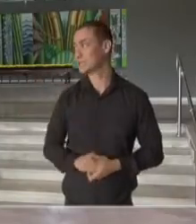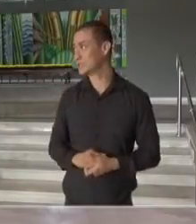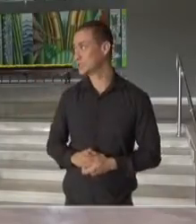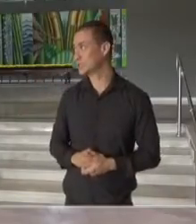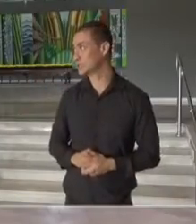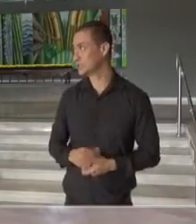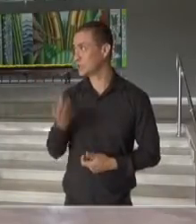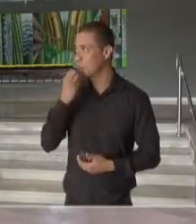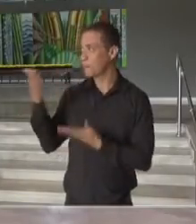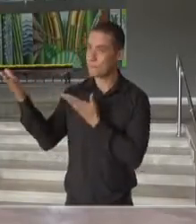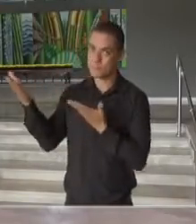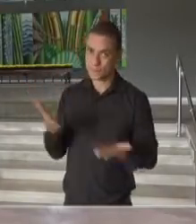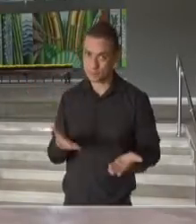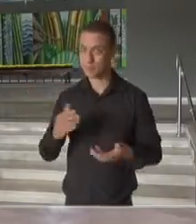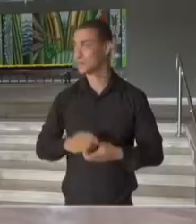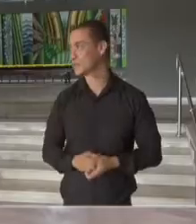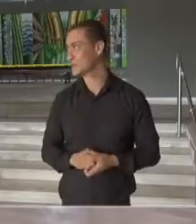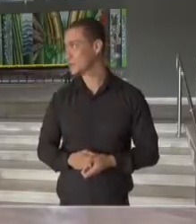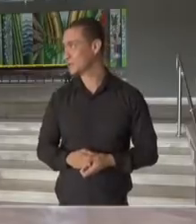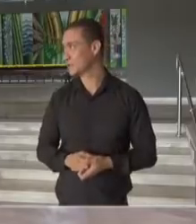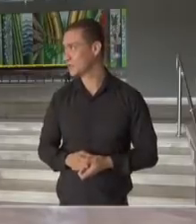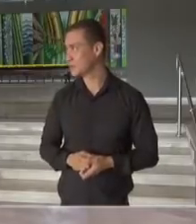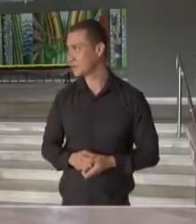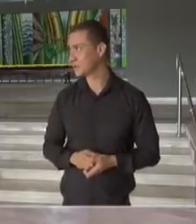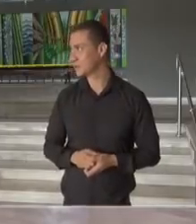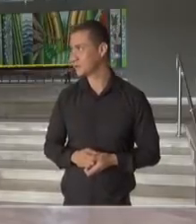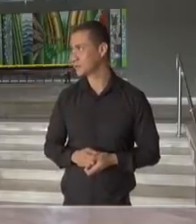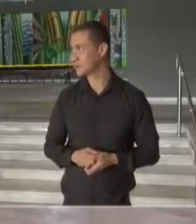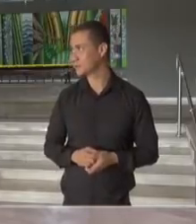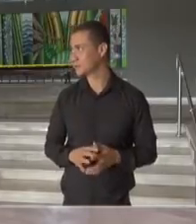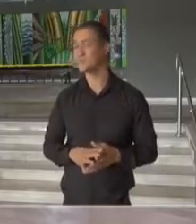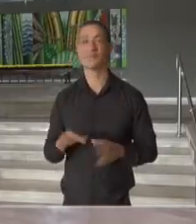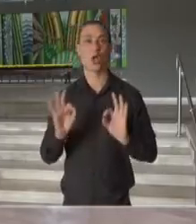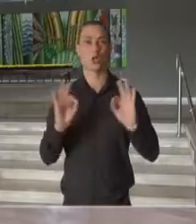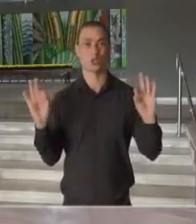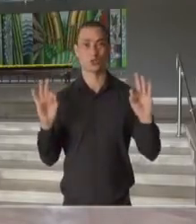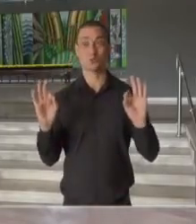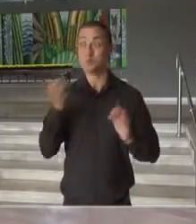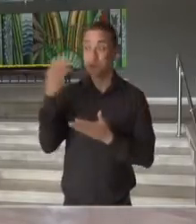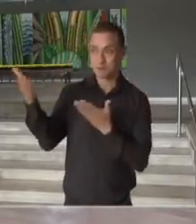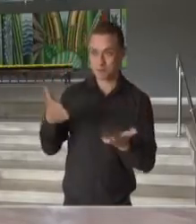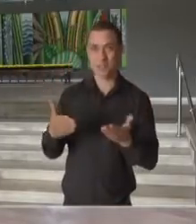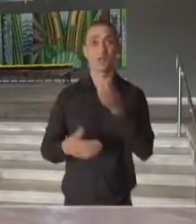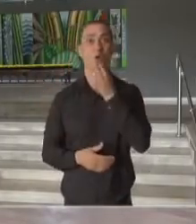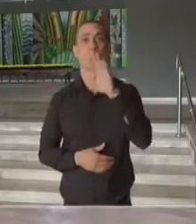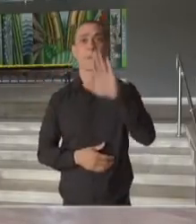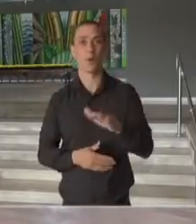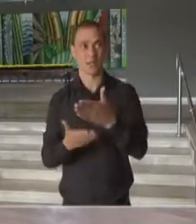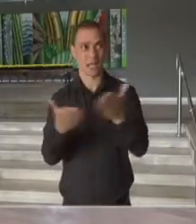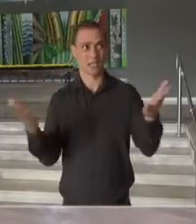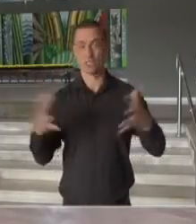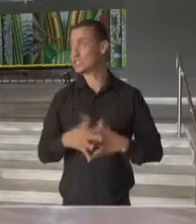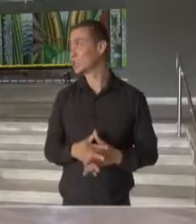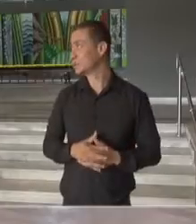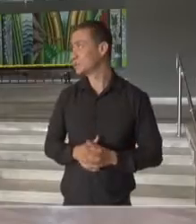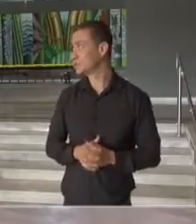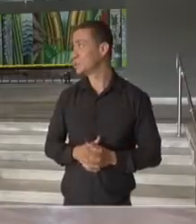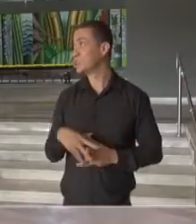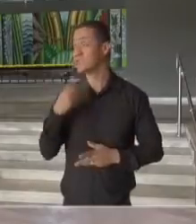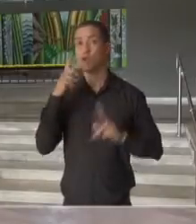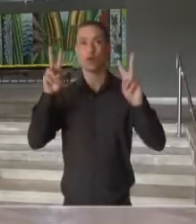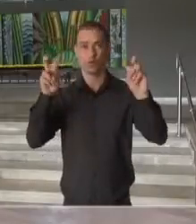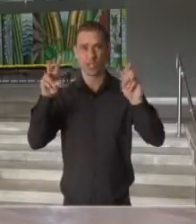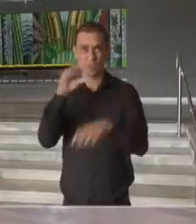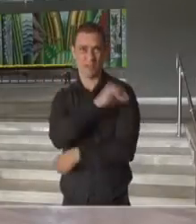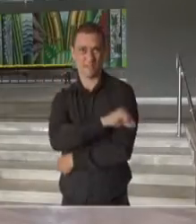Bem-vinda. Vou baixar o microfone para você um pouquinho. Está ótimo. Bem-vinda, Tainá. Boa tarde, gente. Ainda falando sobre